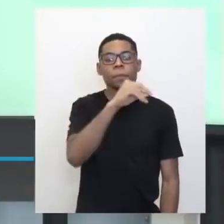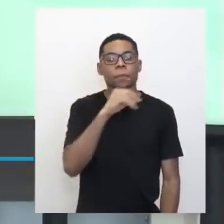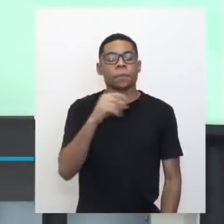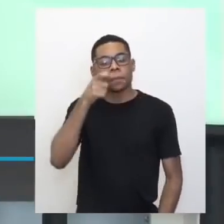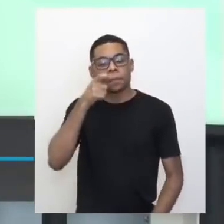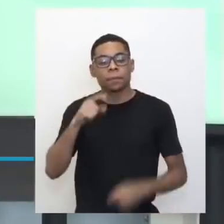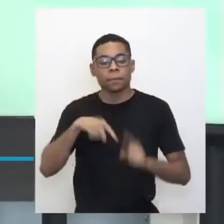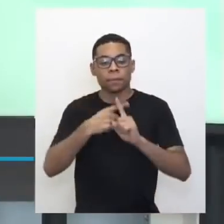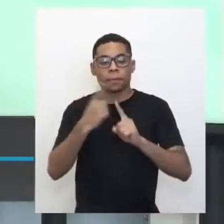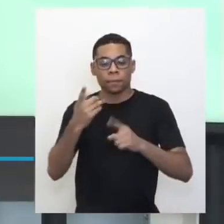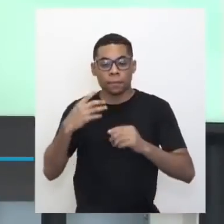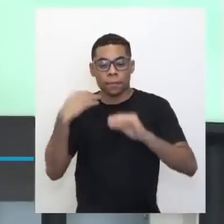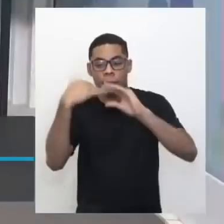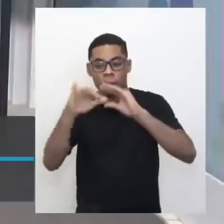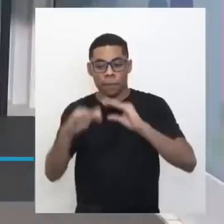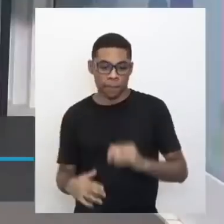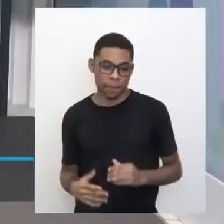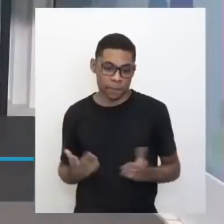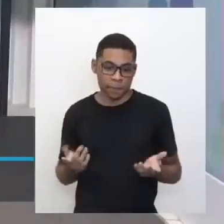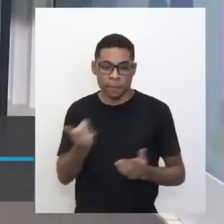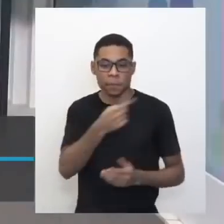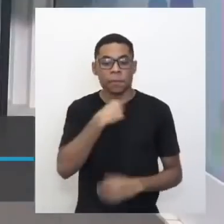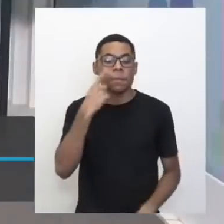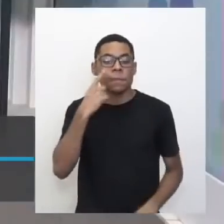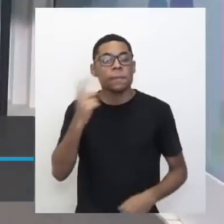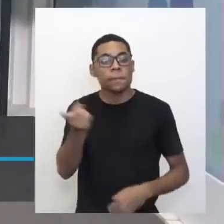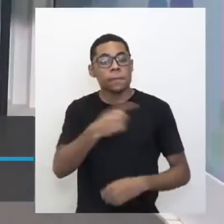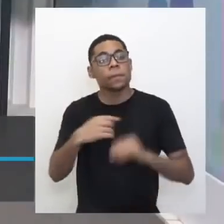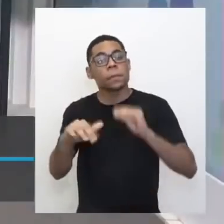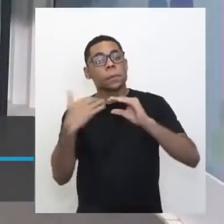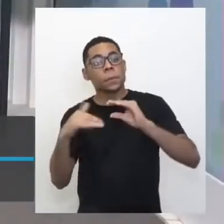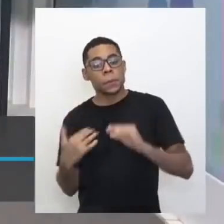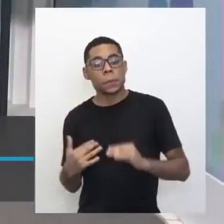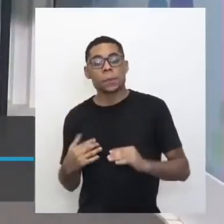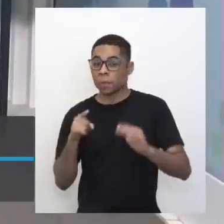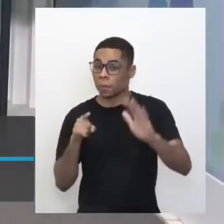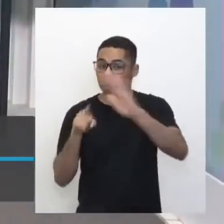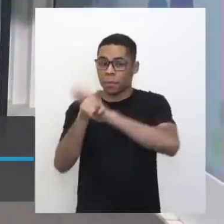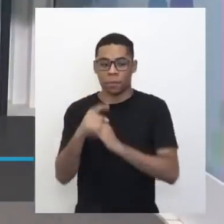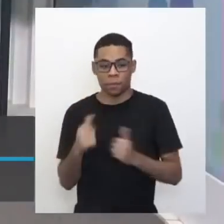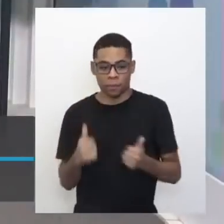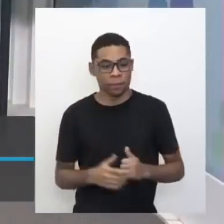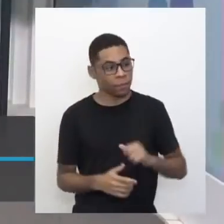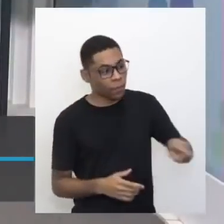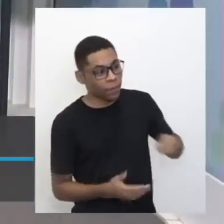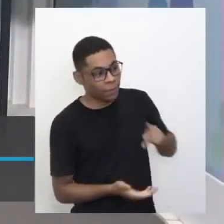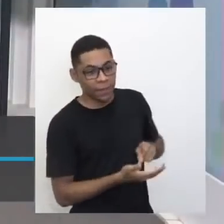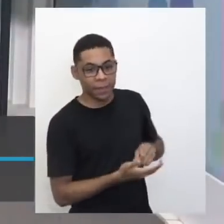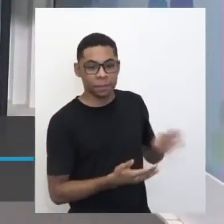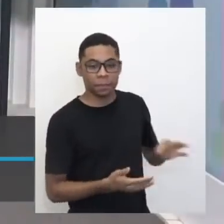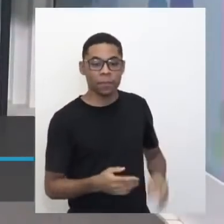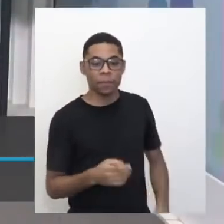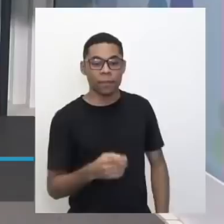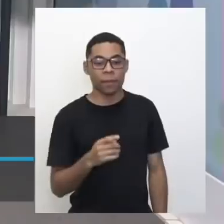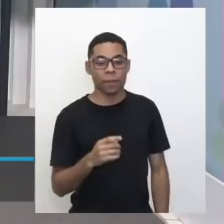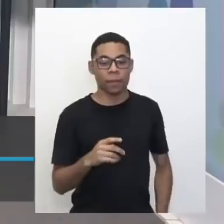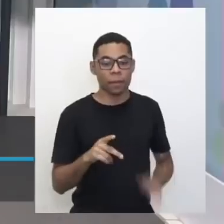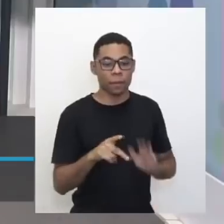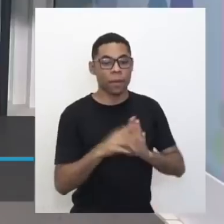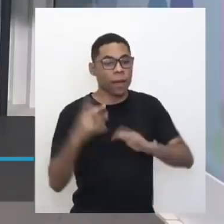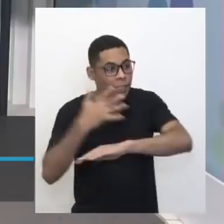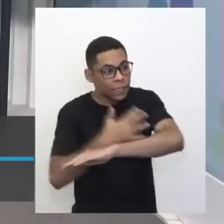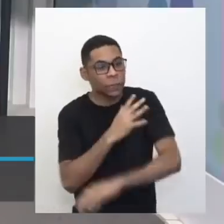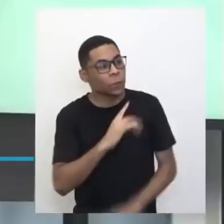mais uma interação para a gente... professora tinha colocado nós, né? Sim, sim. Nós, é verdade. Algum animal que emite radiação?